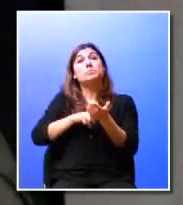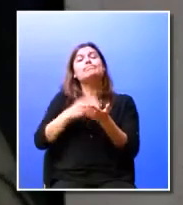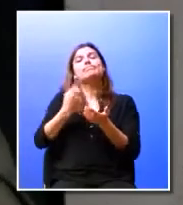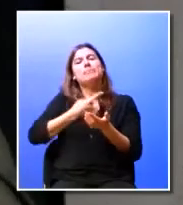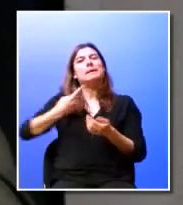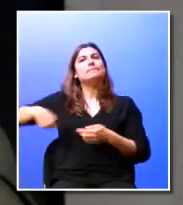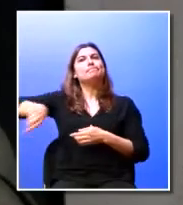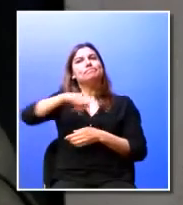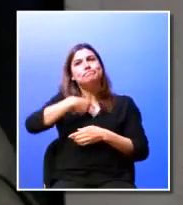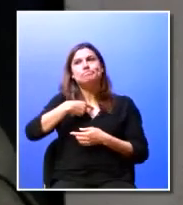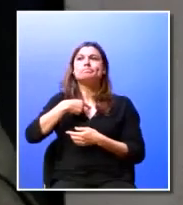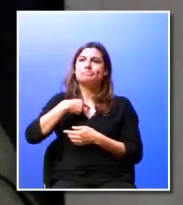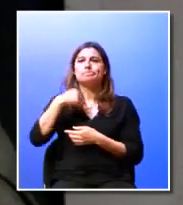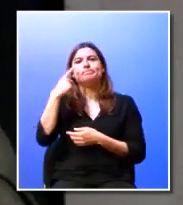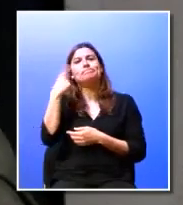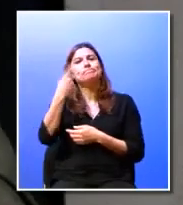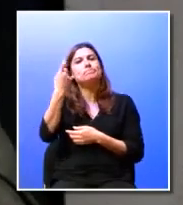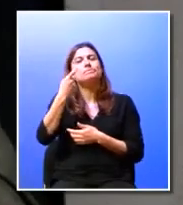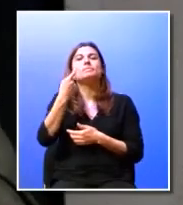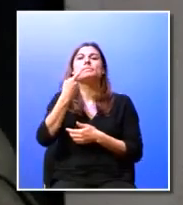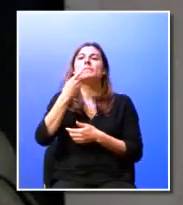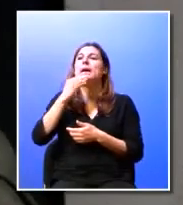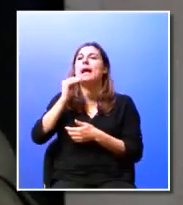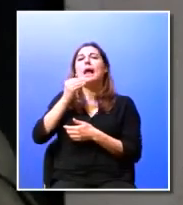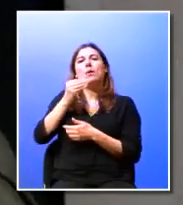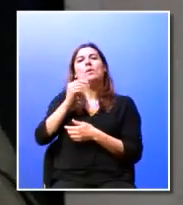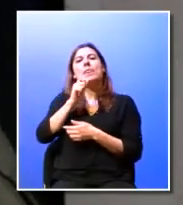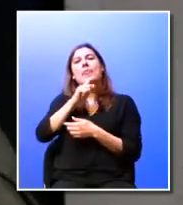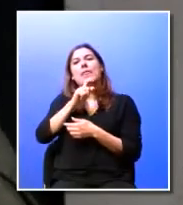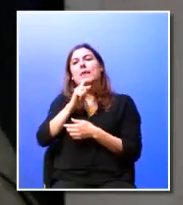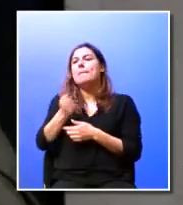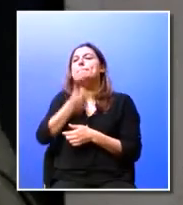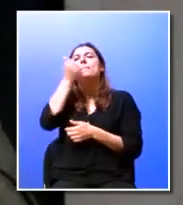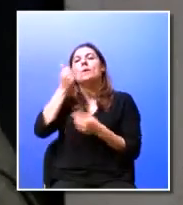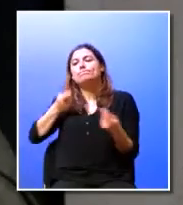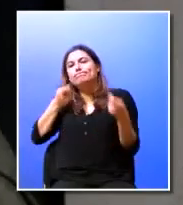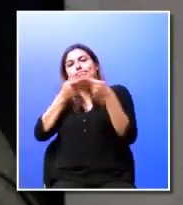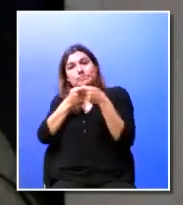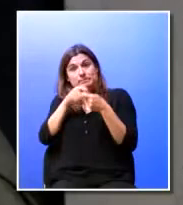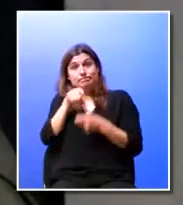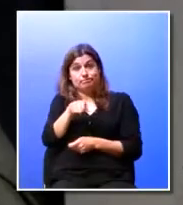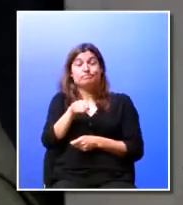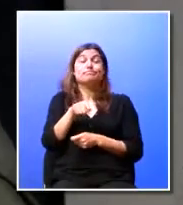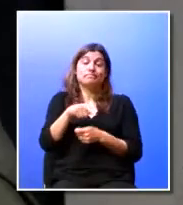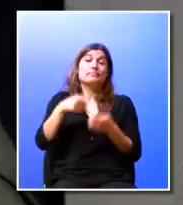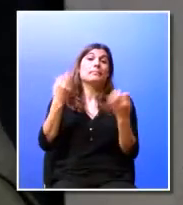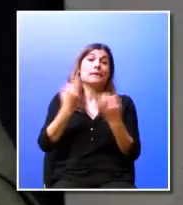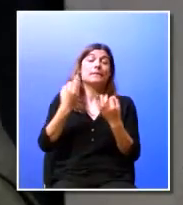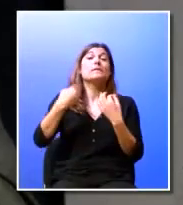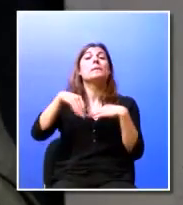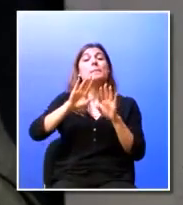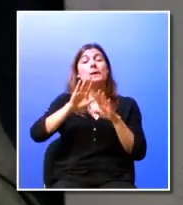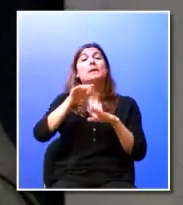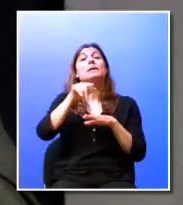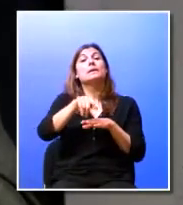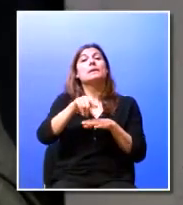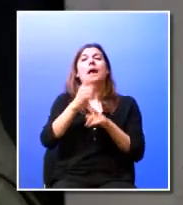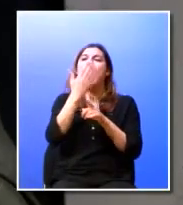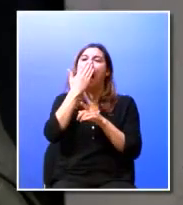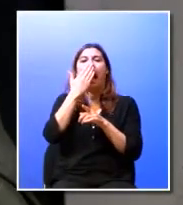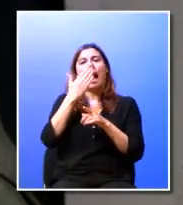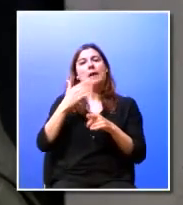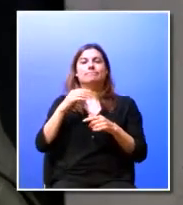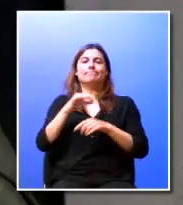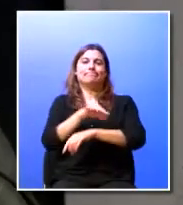encontrar ali um melhor aluno que dê respeito à medida portanto de facto é um fato feito à medida e sendo um fato feito à medida isso